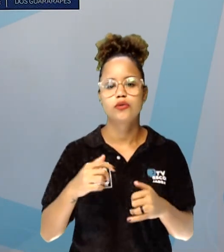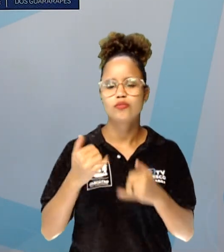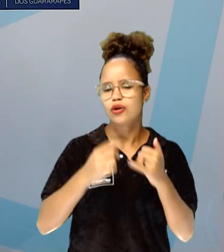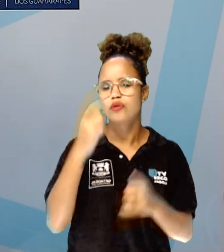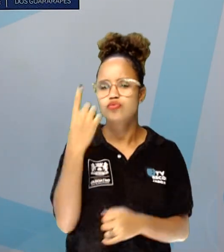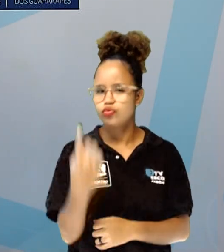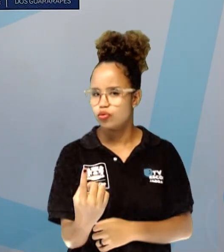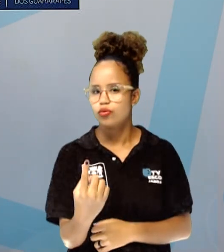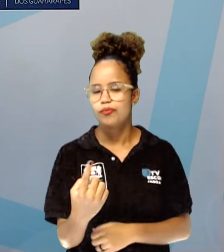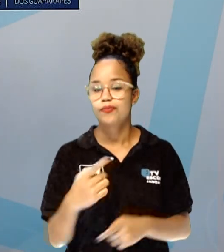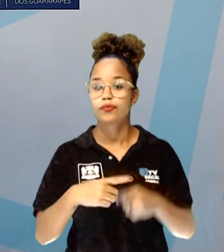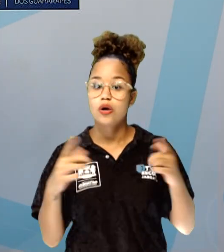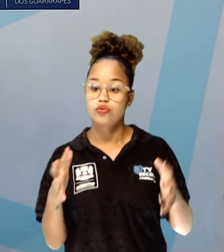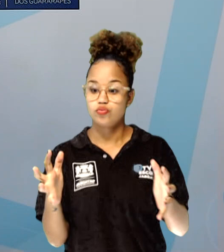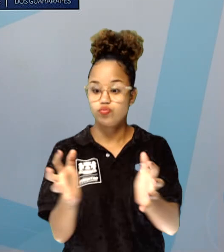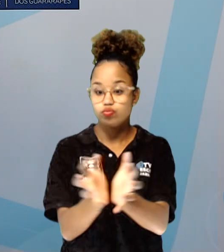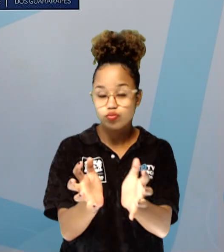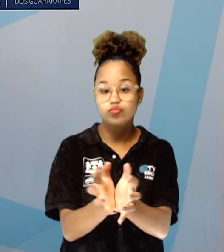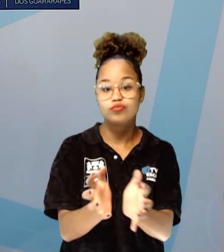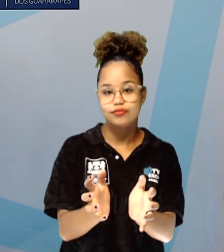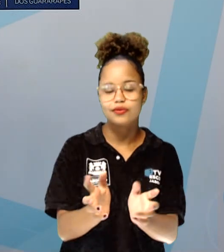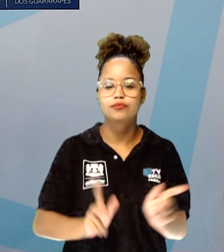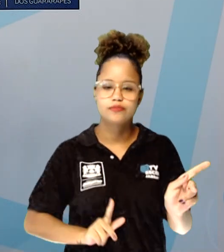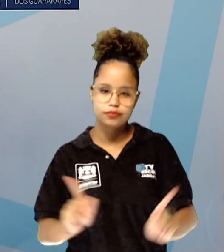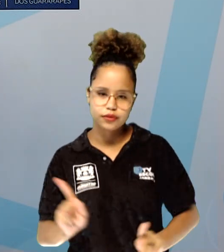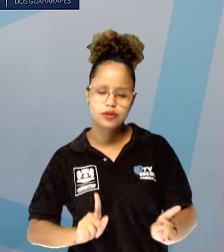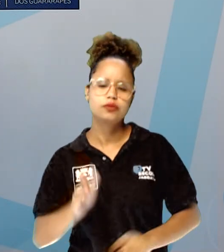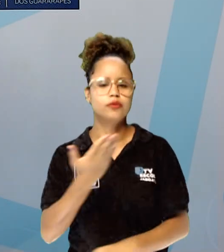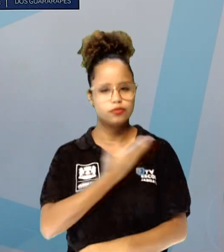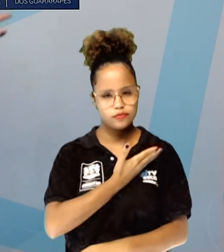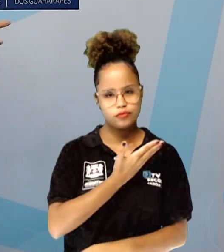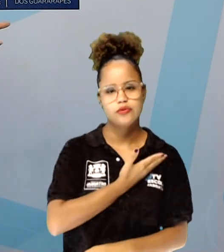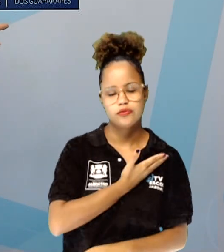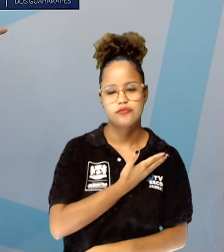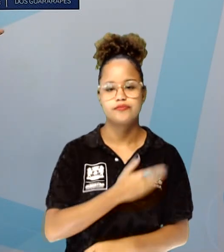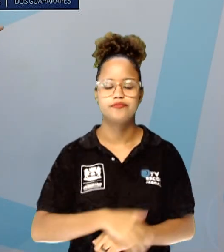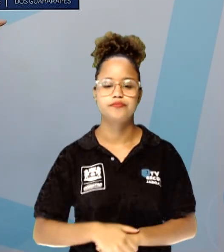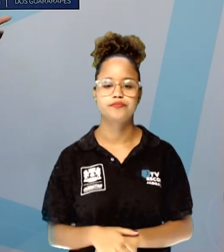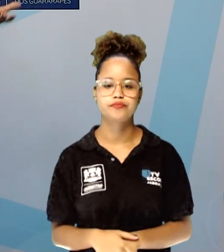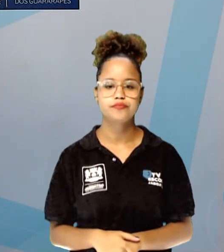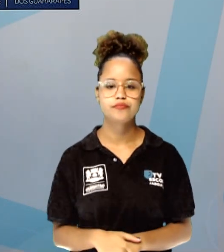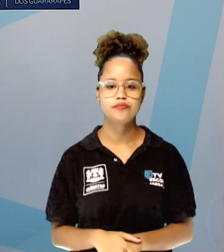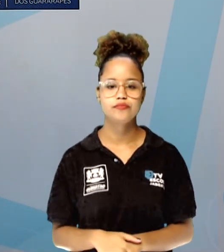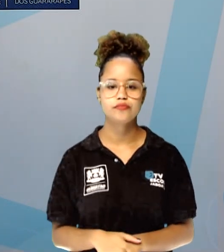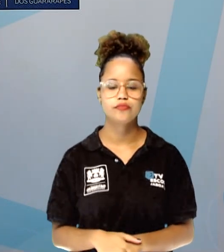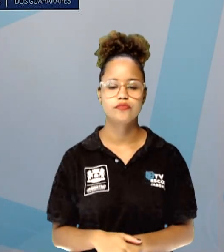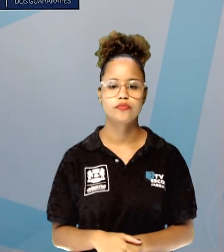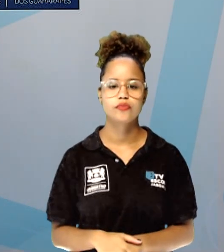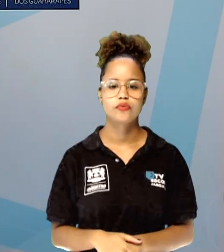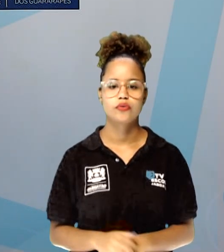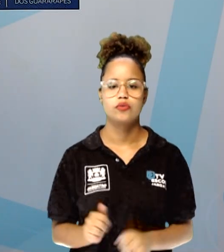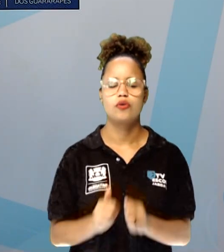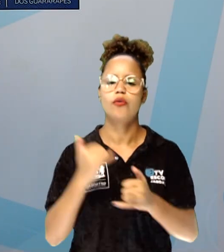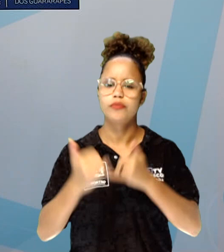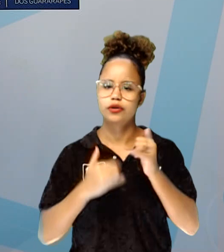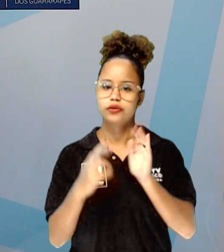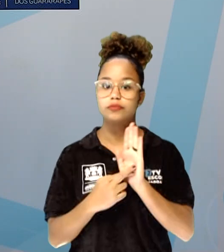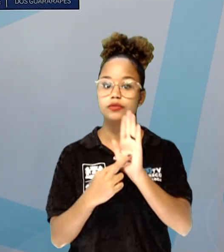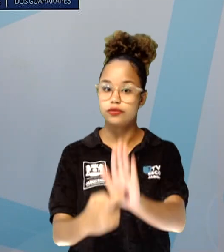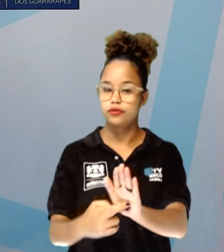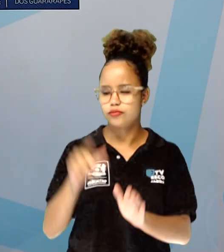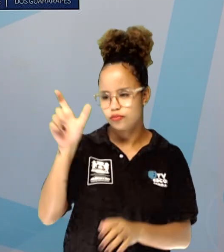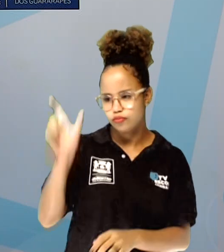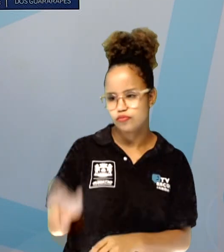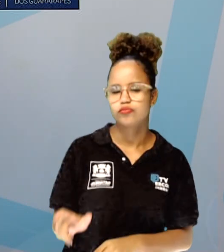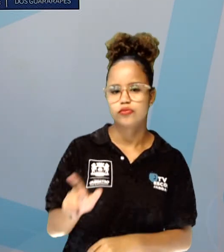mas que vocês brincam com os primos com os amigos com os colegas como é a brincadeira retratada por Ricardo Ferrari